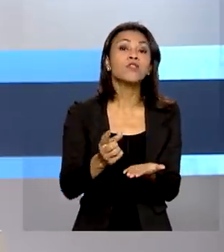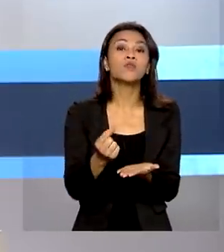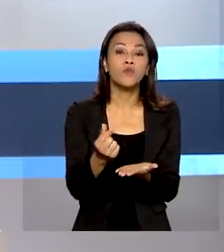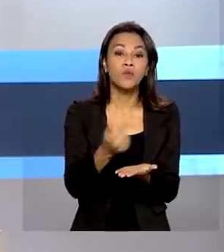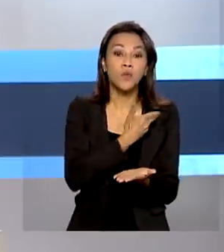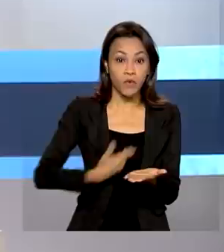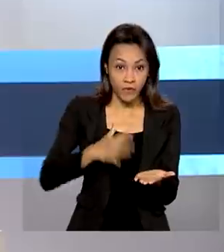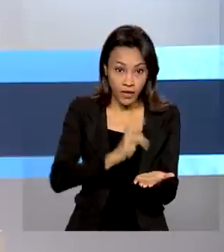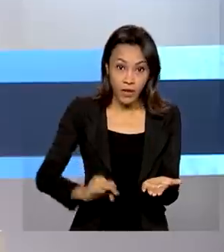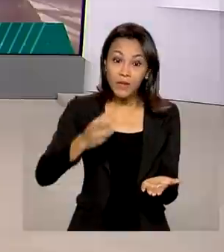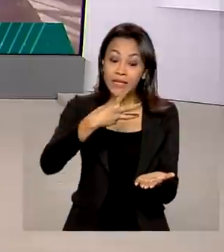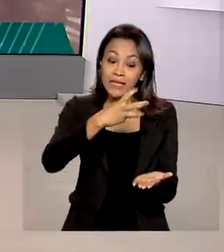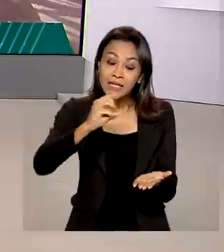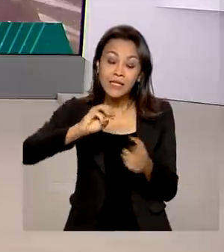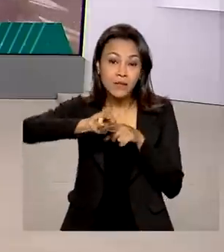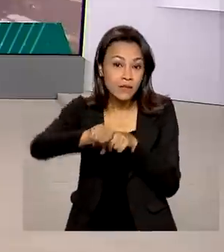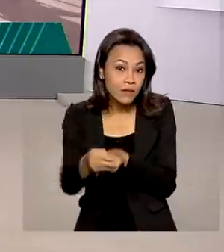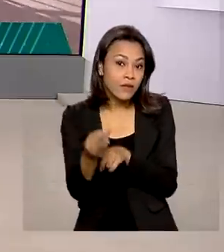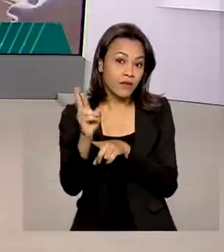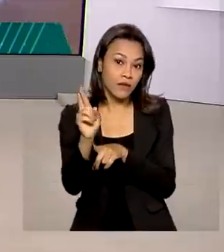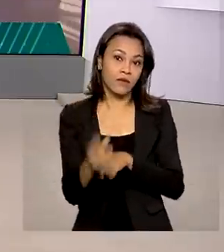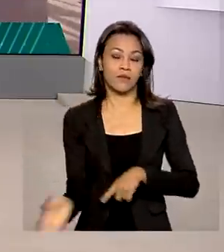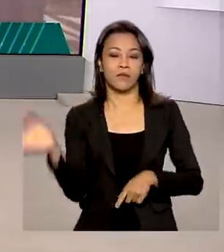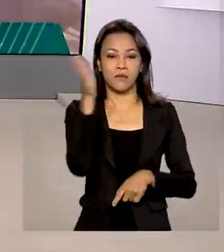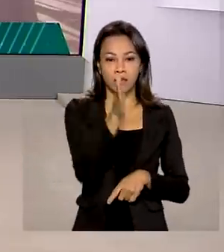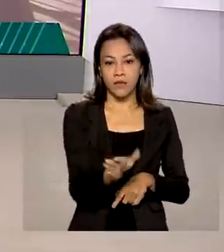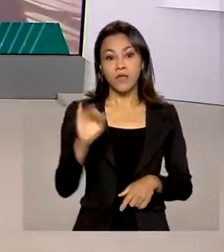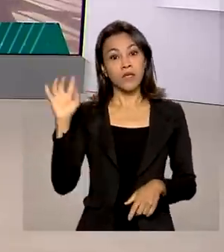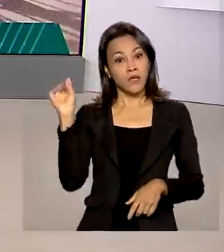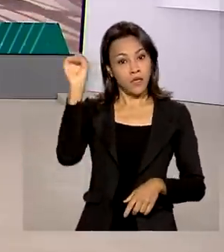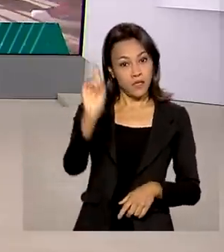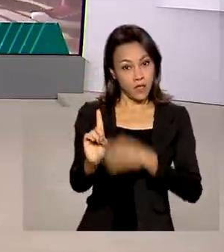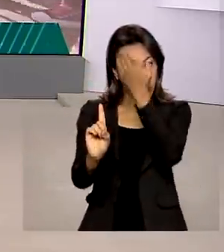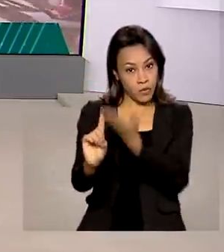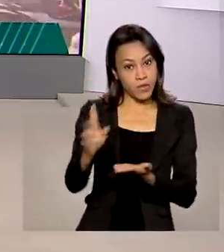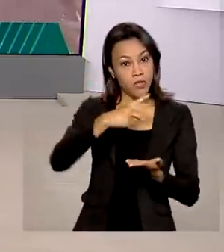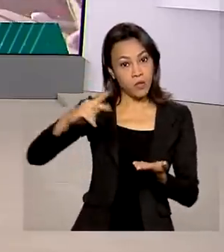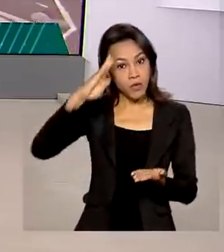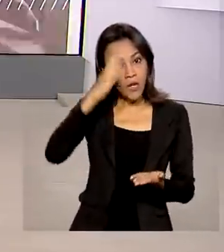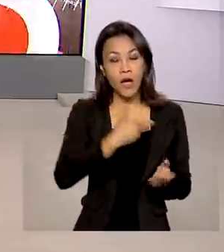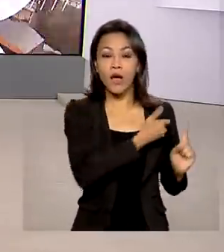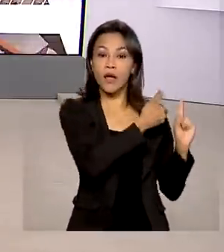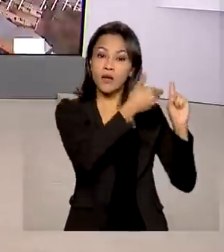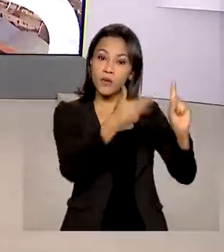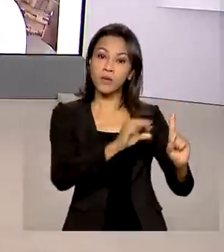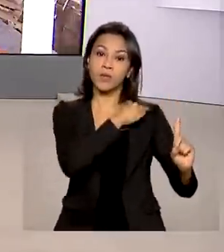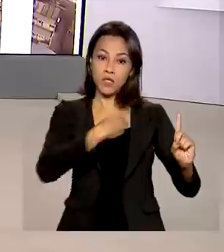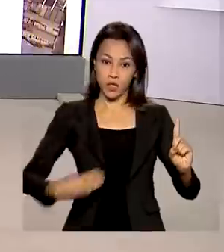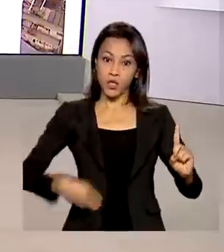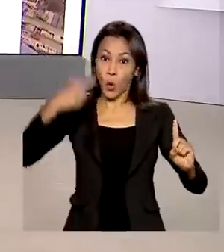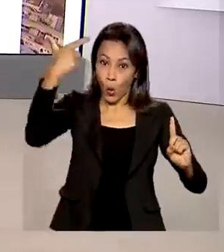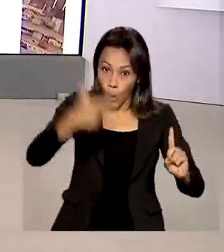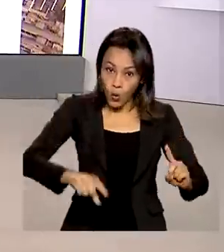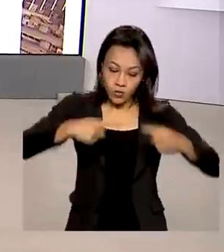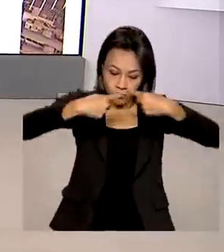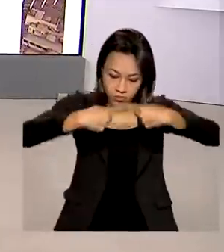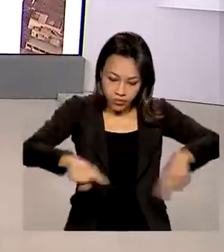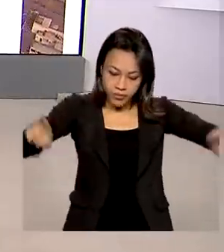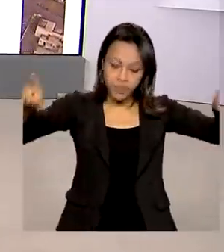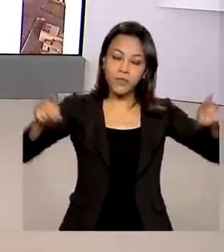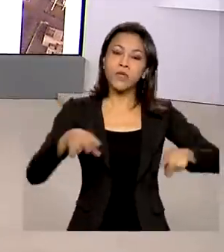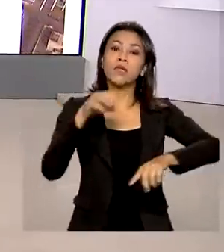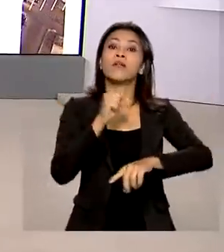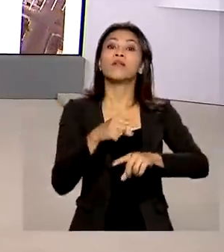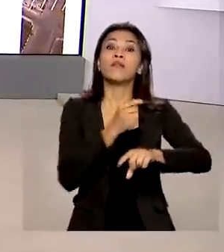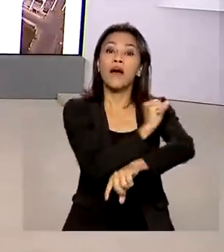milhões de reais. E o presidente Jair Bolsonaro e ministros inauguraram mais um trecho da integração do Rio São Francisco